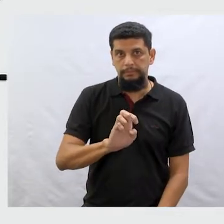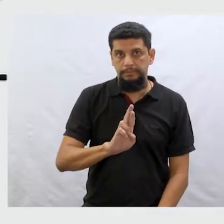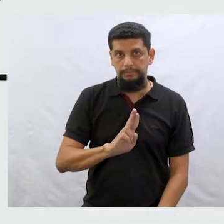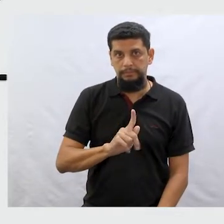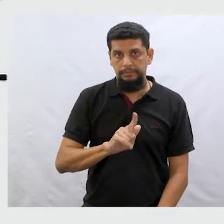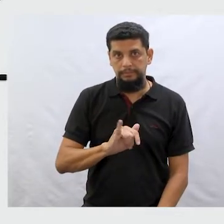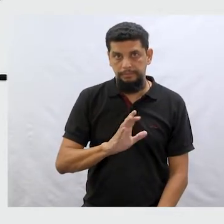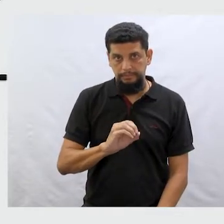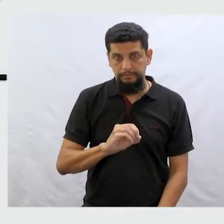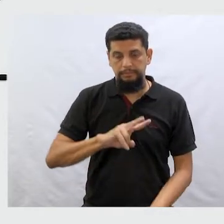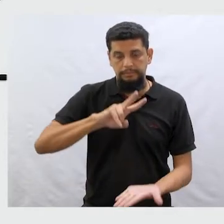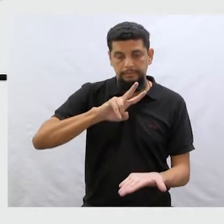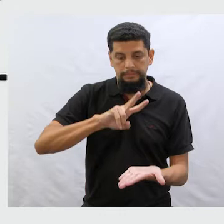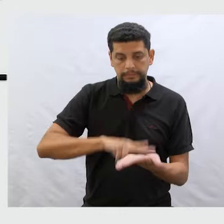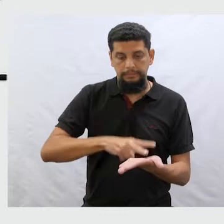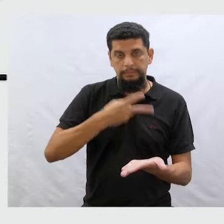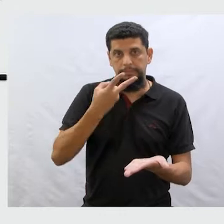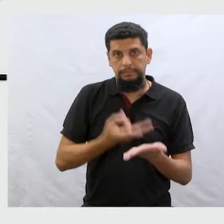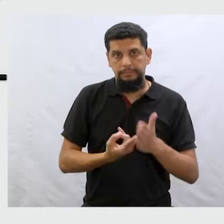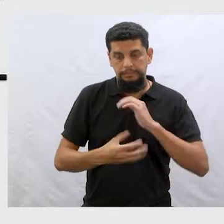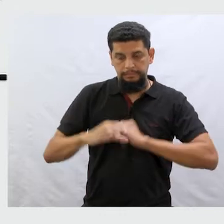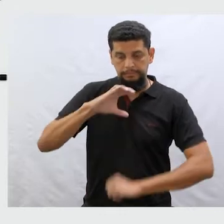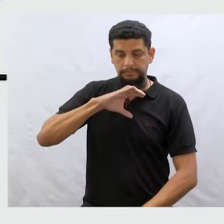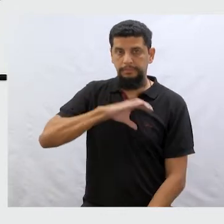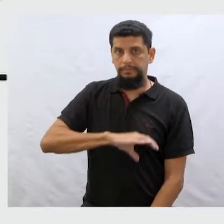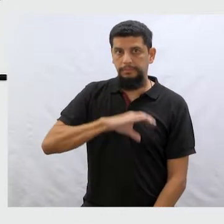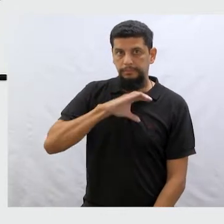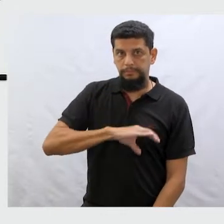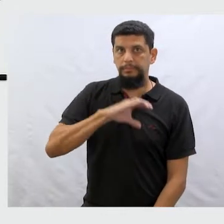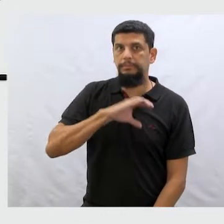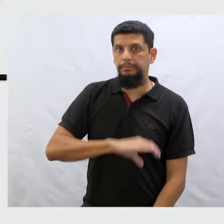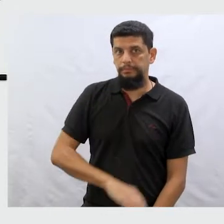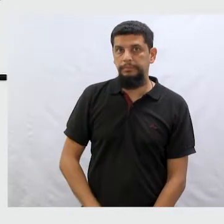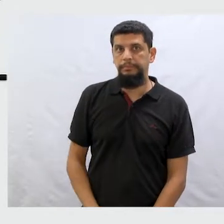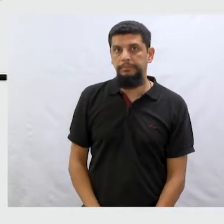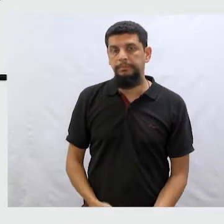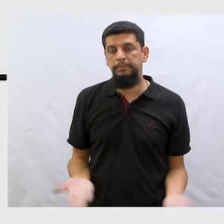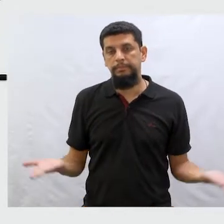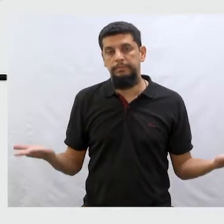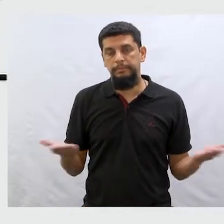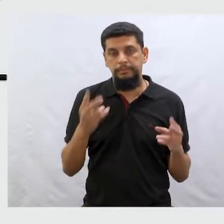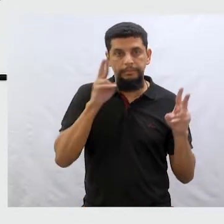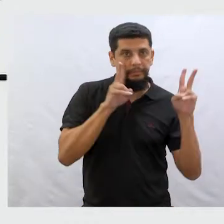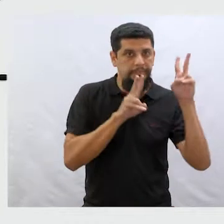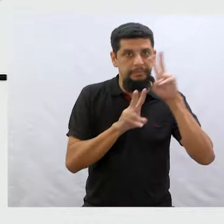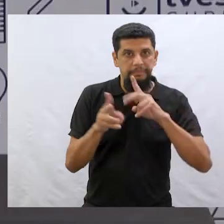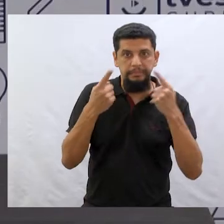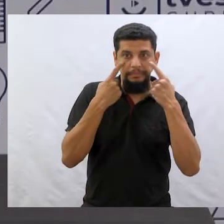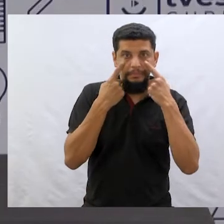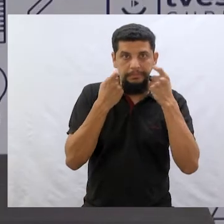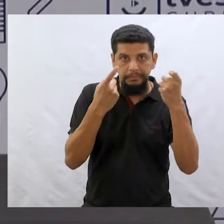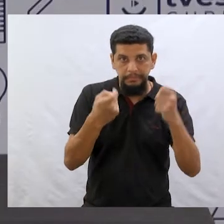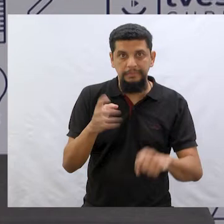E adaptadas para o português pelo músico brasileiro Chico Buarque. Então, olha que interessante. Foi